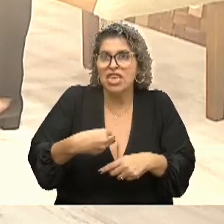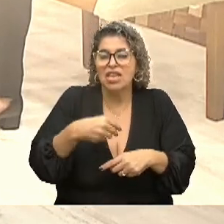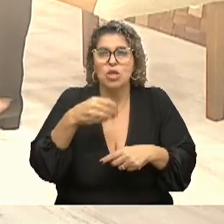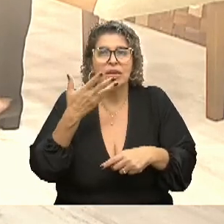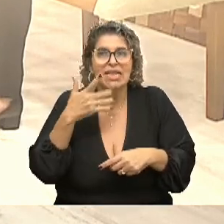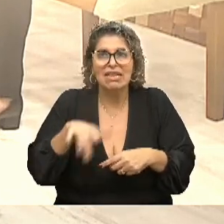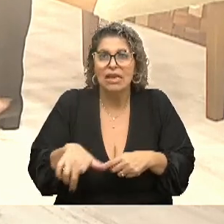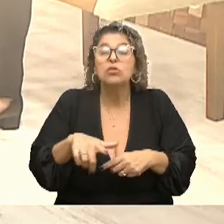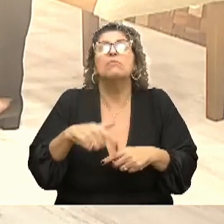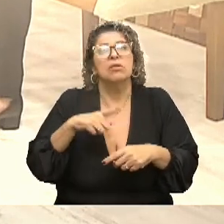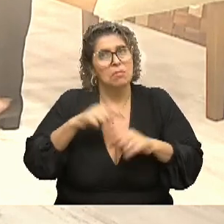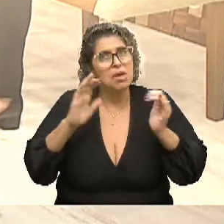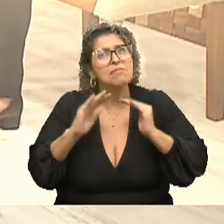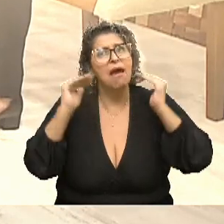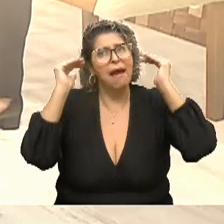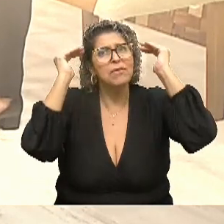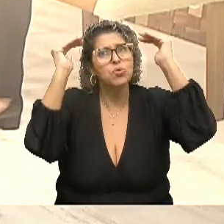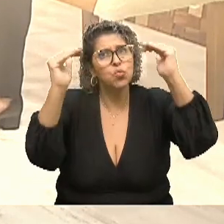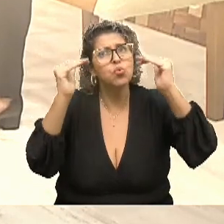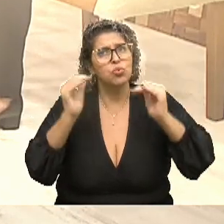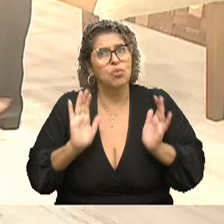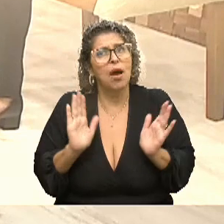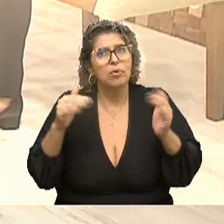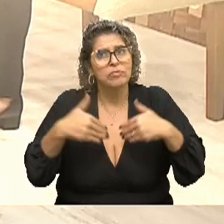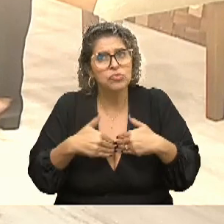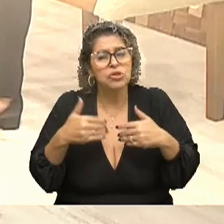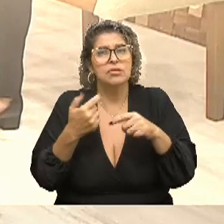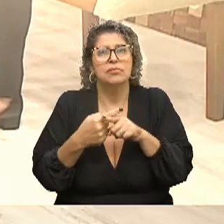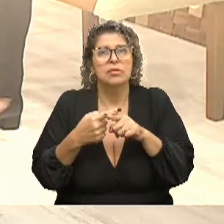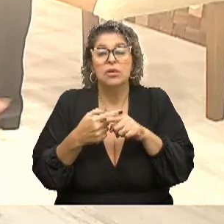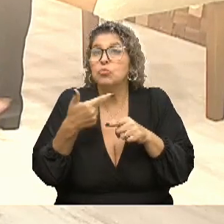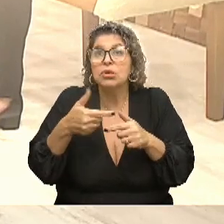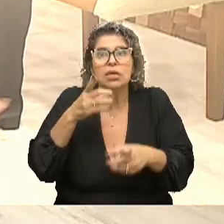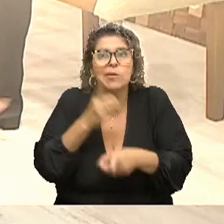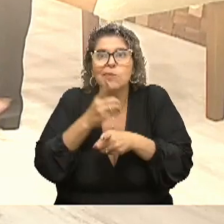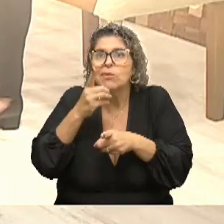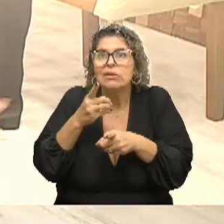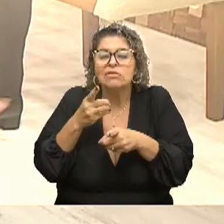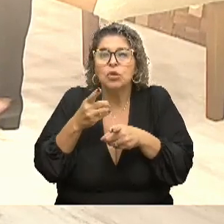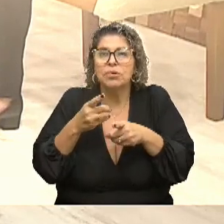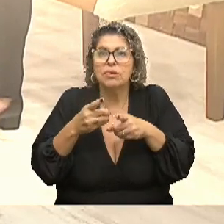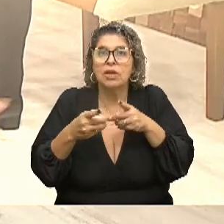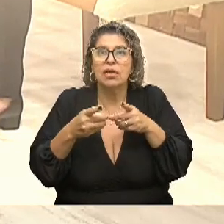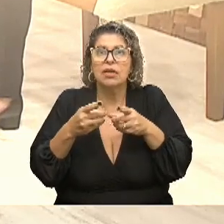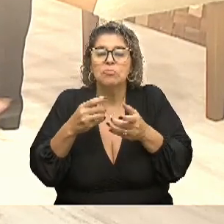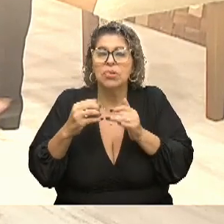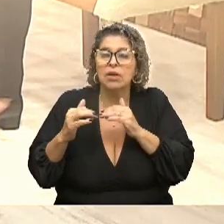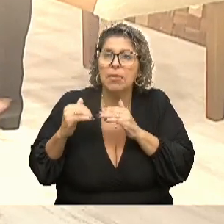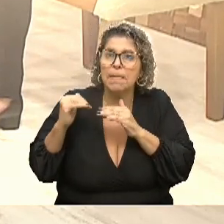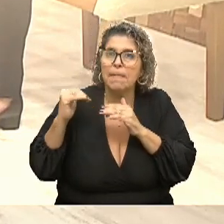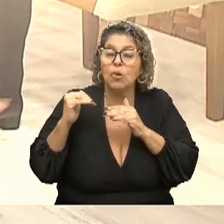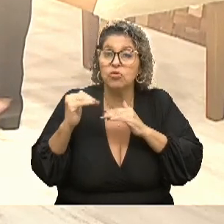enorme de adultos autistas, né? Inclusive sem diagnóstico, porque começou a aparecer no transcorrer da vida. Então, o cuidado,